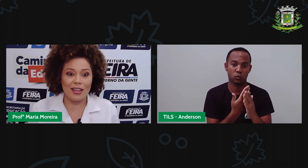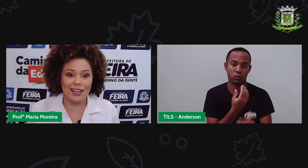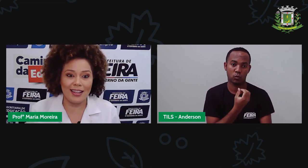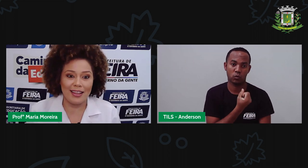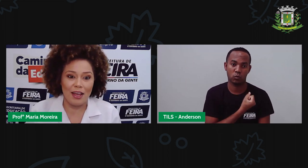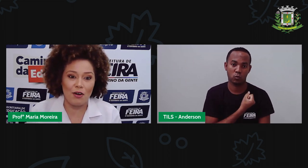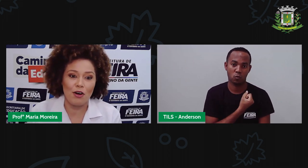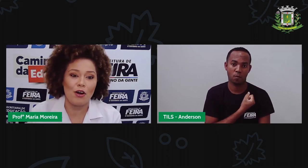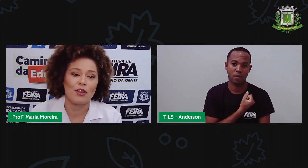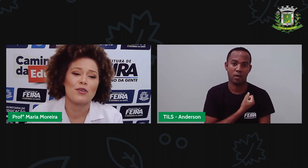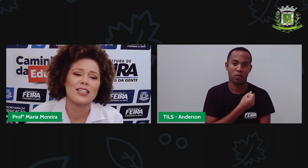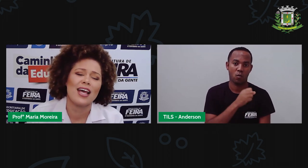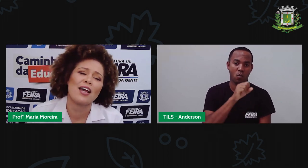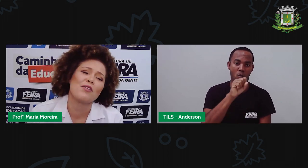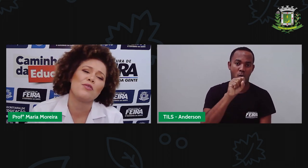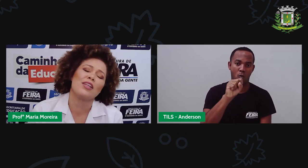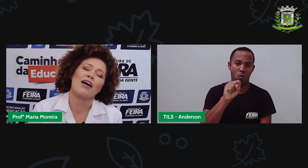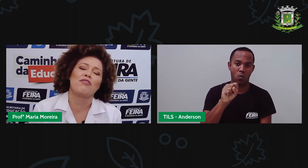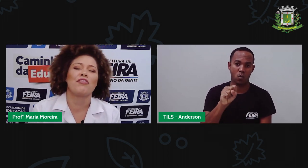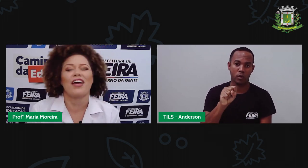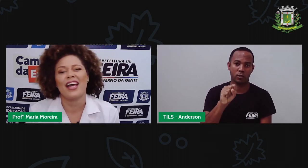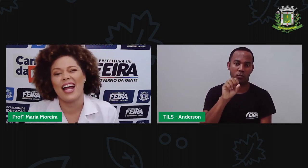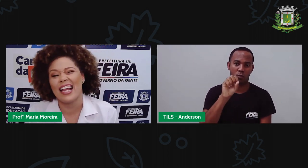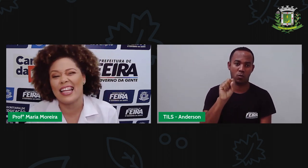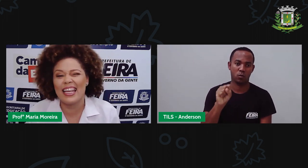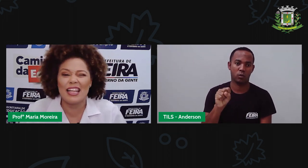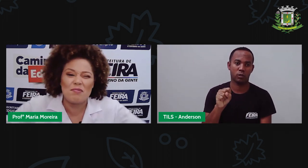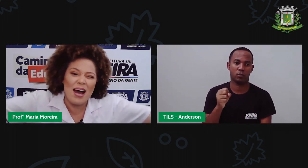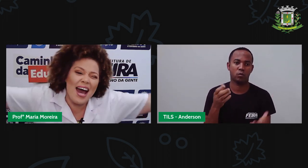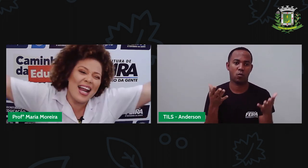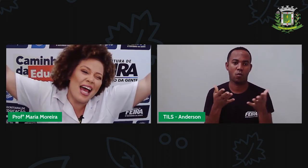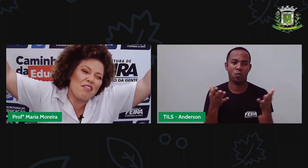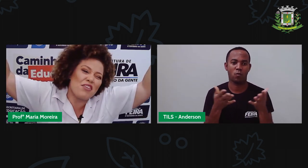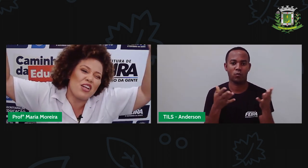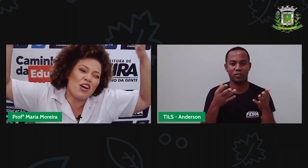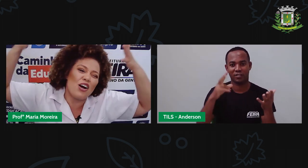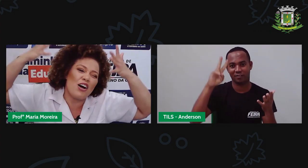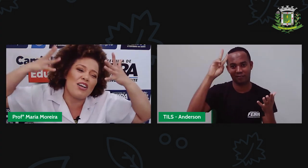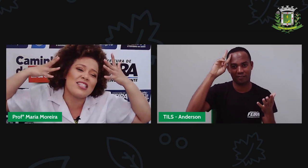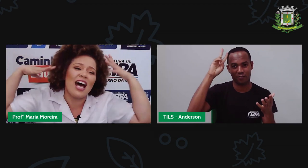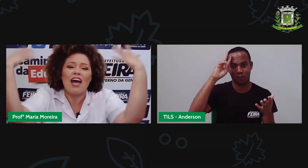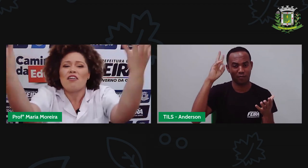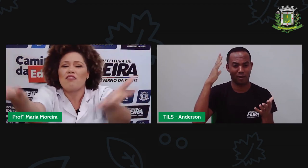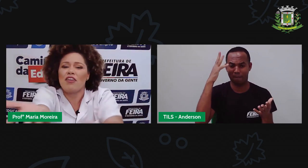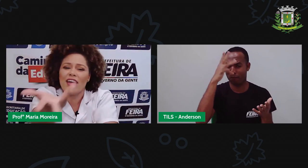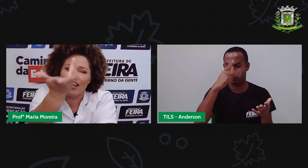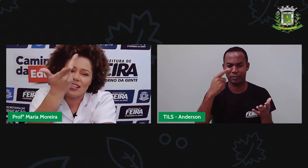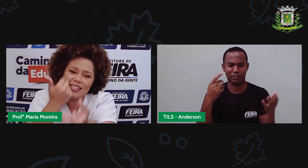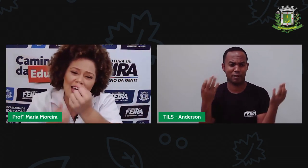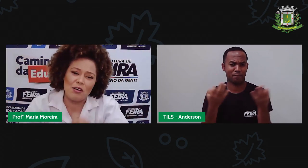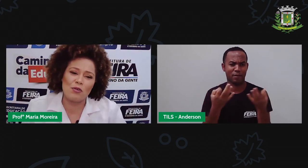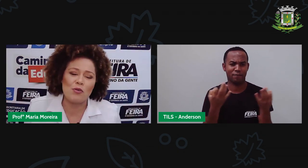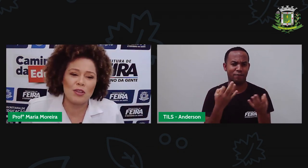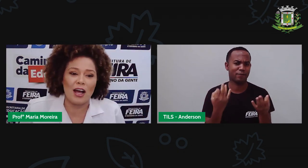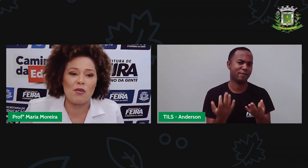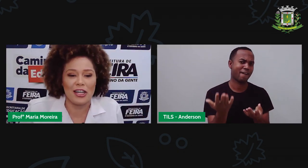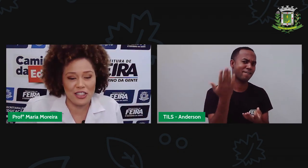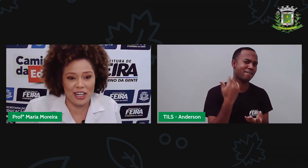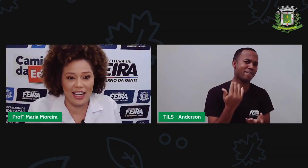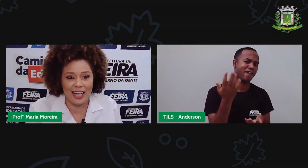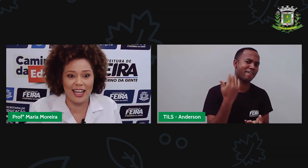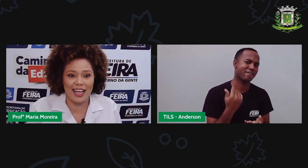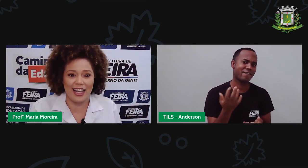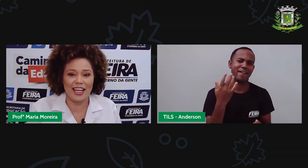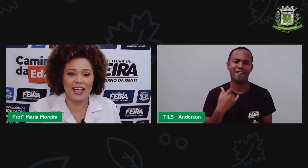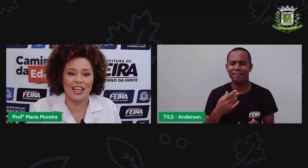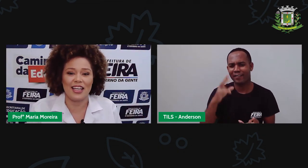88, segunda-feira, linda, maravilhosa. Vem, segunda, com a